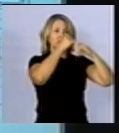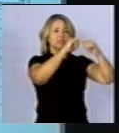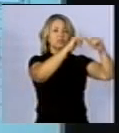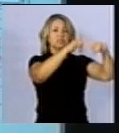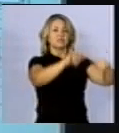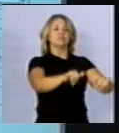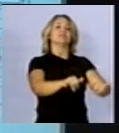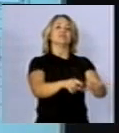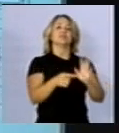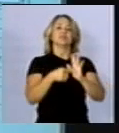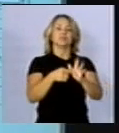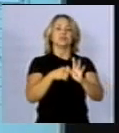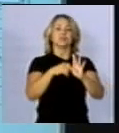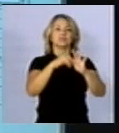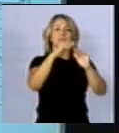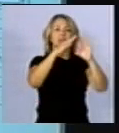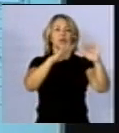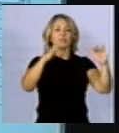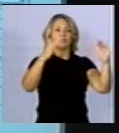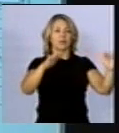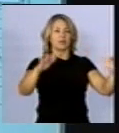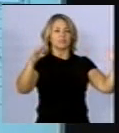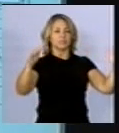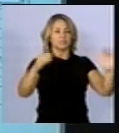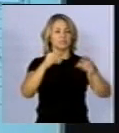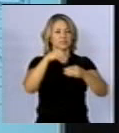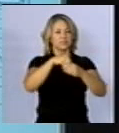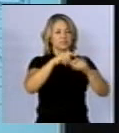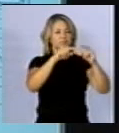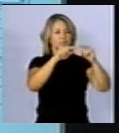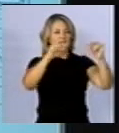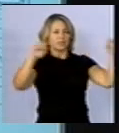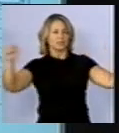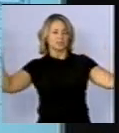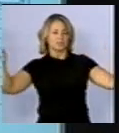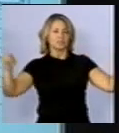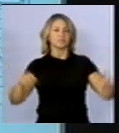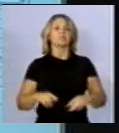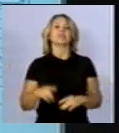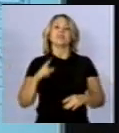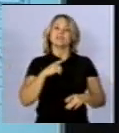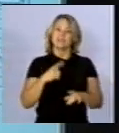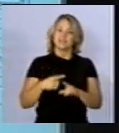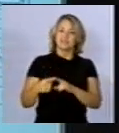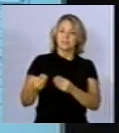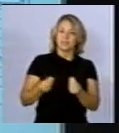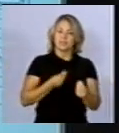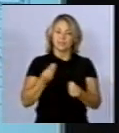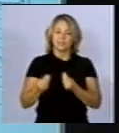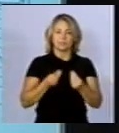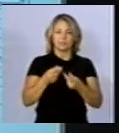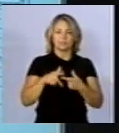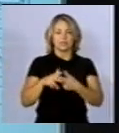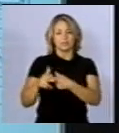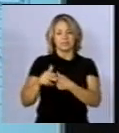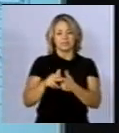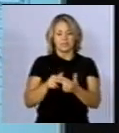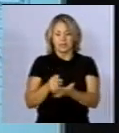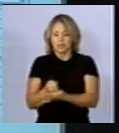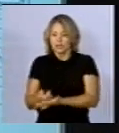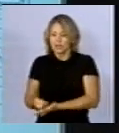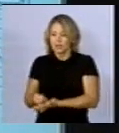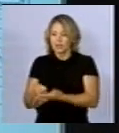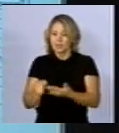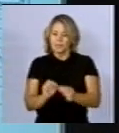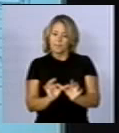apresenta um mapa de intensidade de campo produzida por essa linha. E existe também o recurso à instrumentação, à medição. Então,